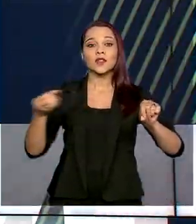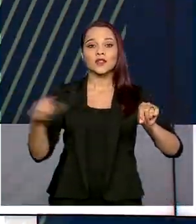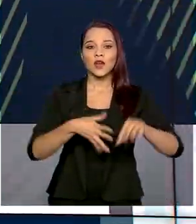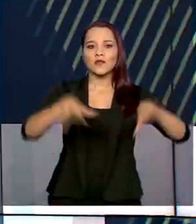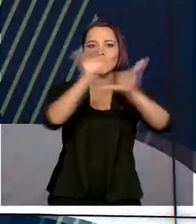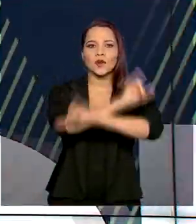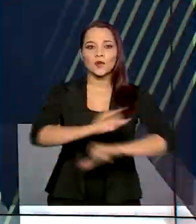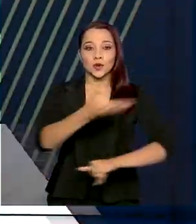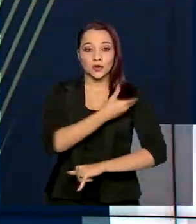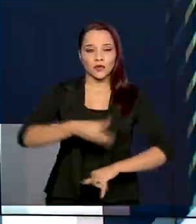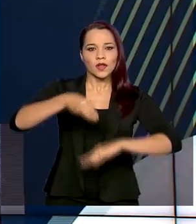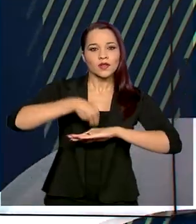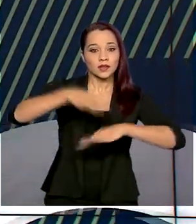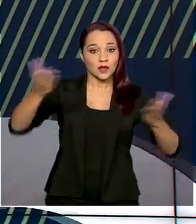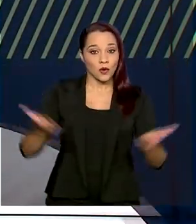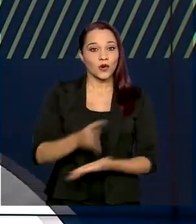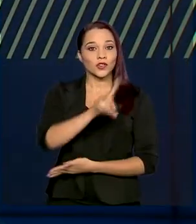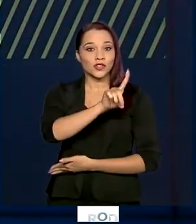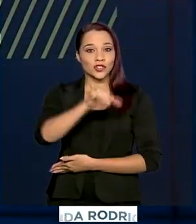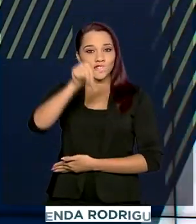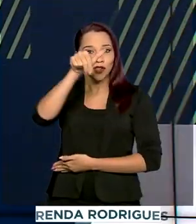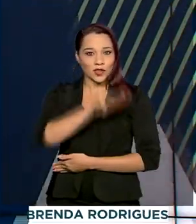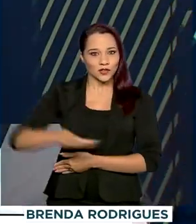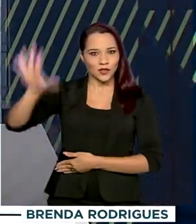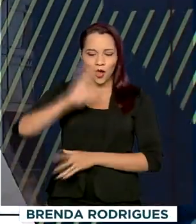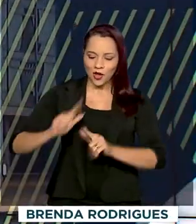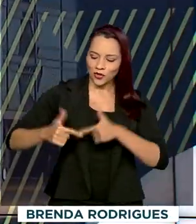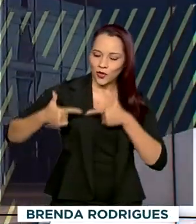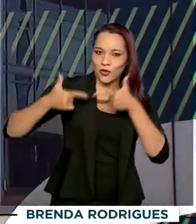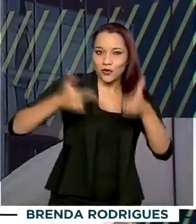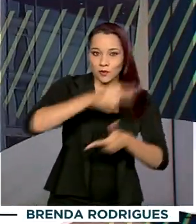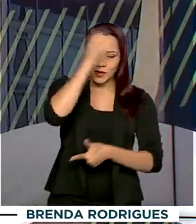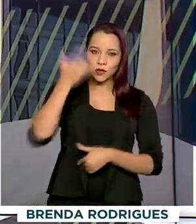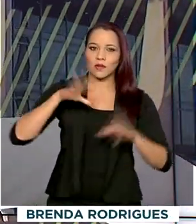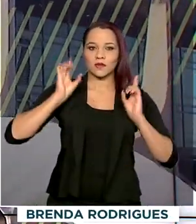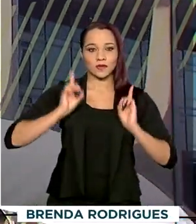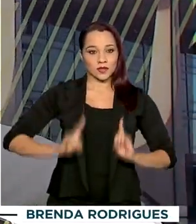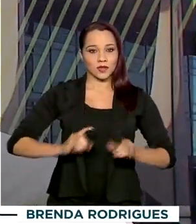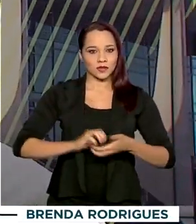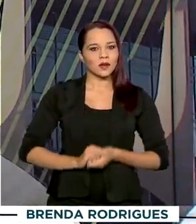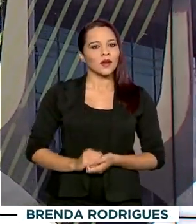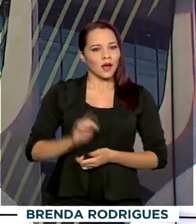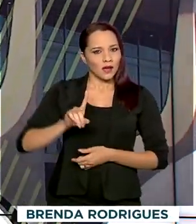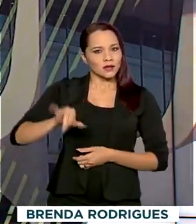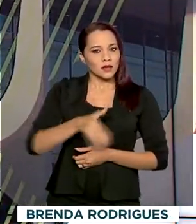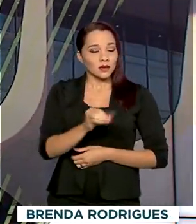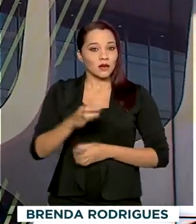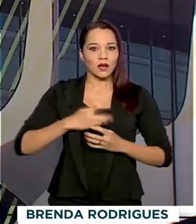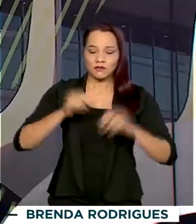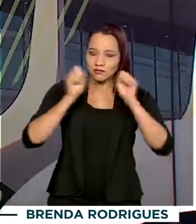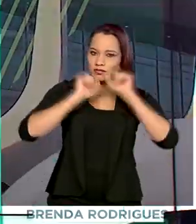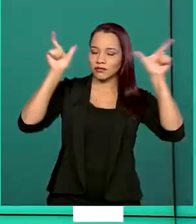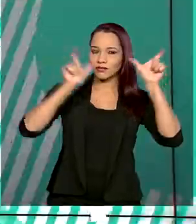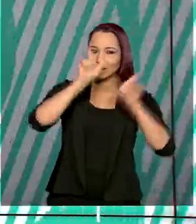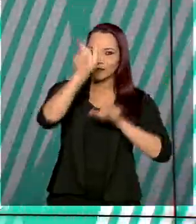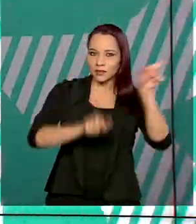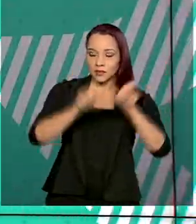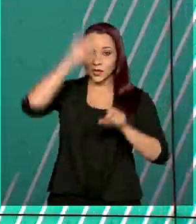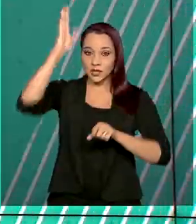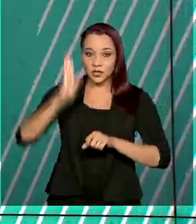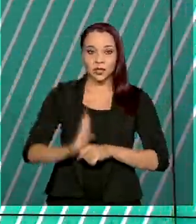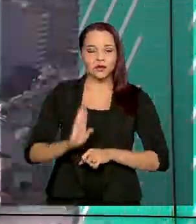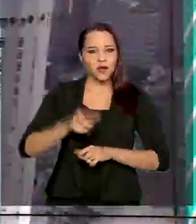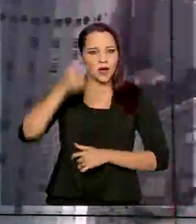Governo lançada hoje, Dia Nacional de Luta da Pessoa com Deficiência. A ação quer despertar nos brasileiros a